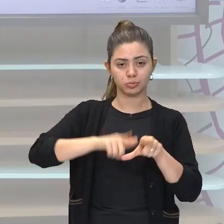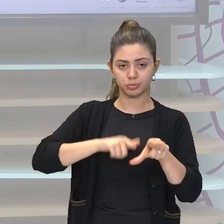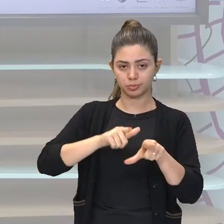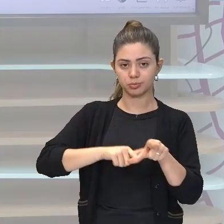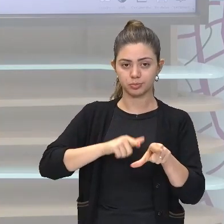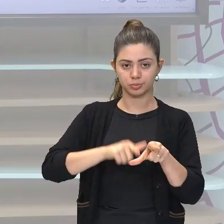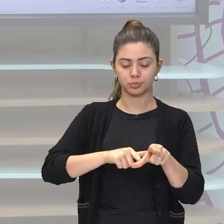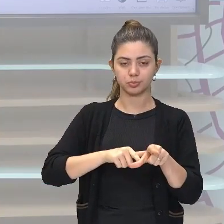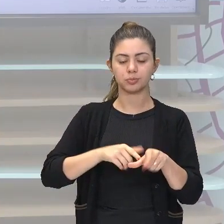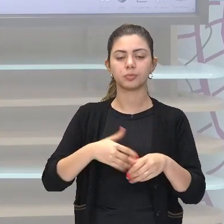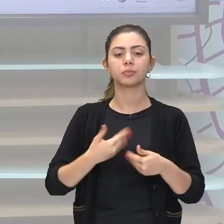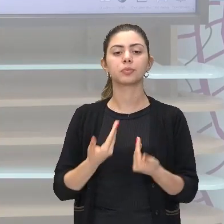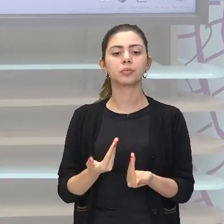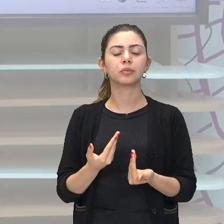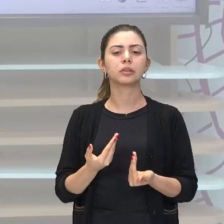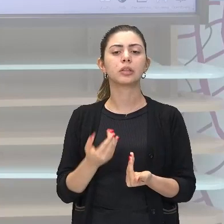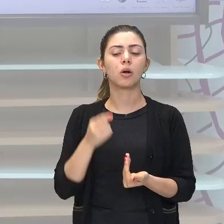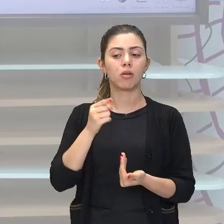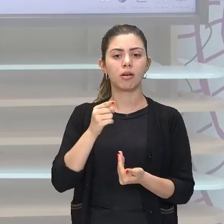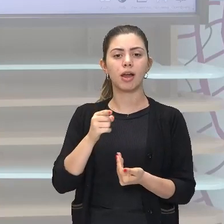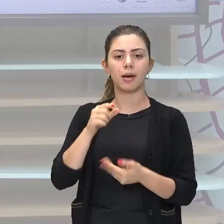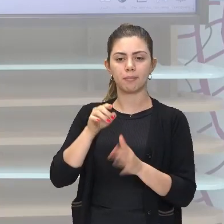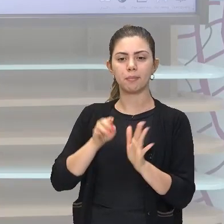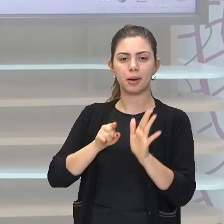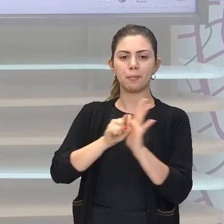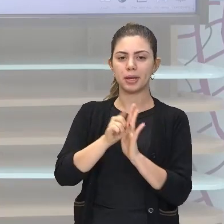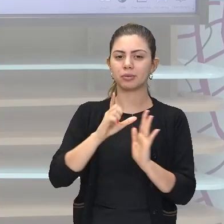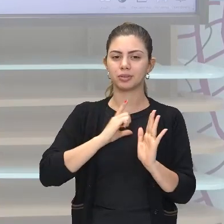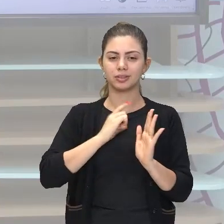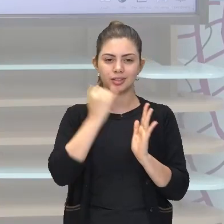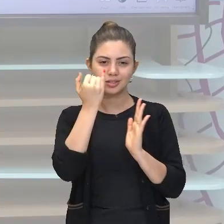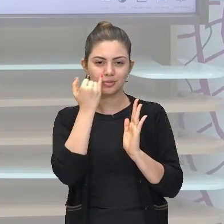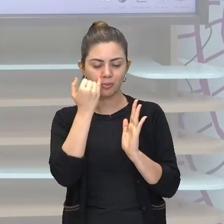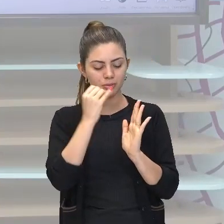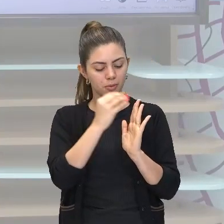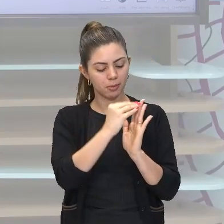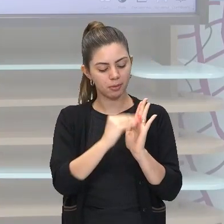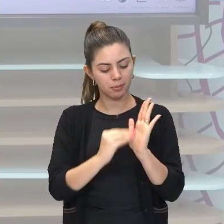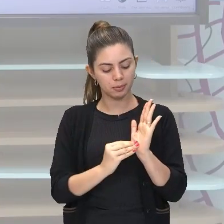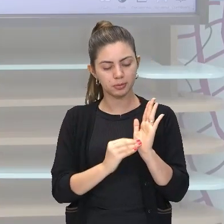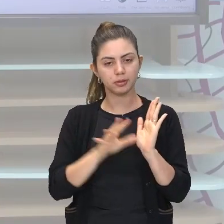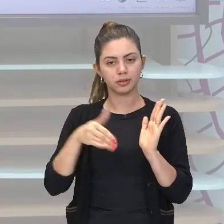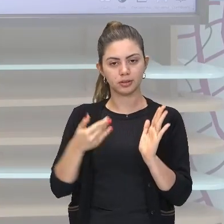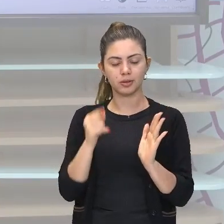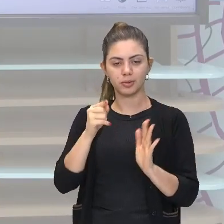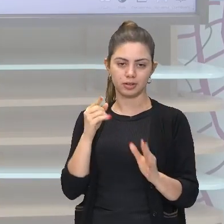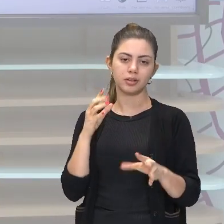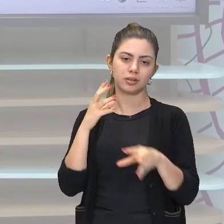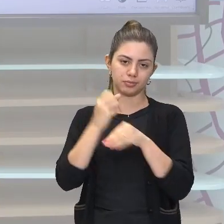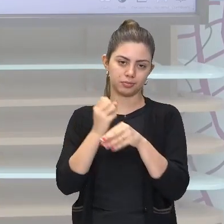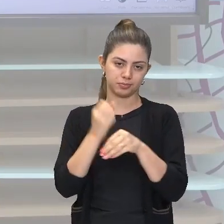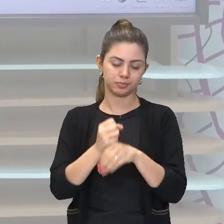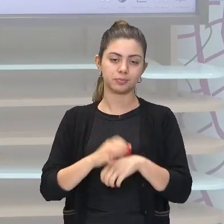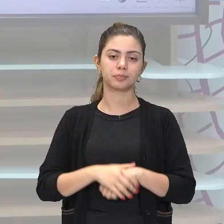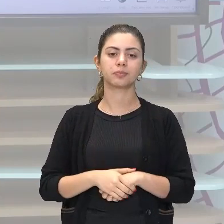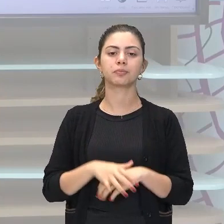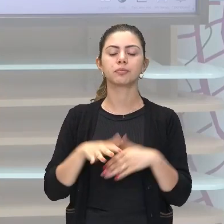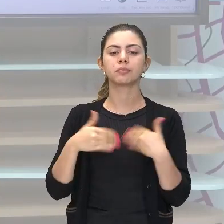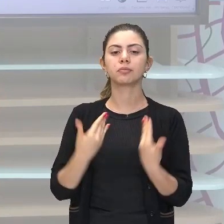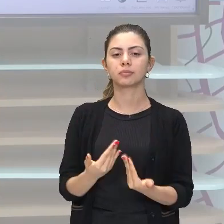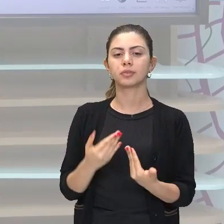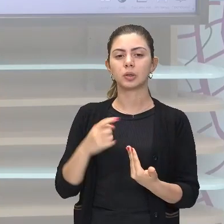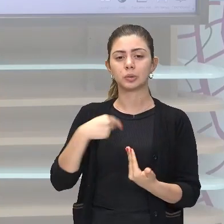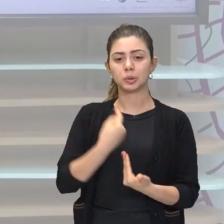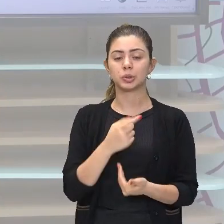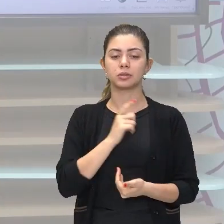pelo número Q, a questão estará trazendo é que você, então, vai resolver. Então, por si só, como